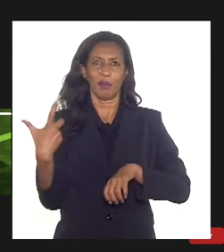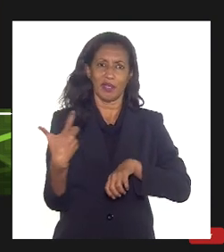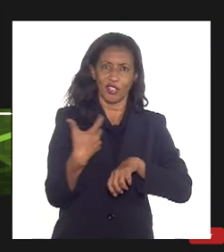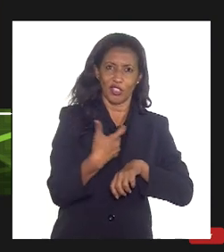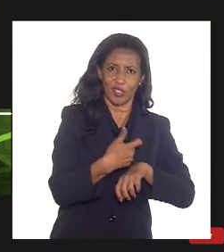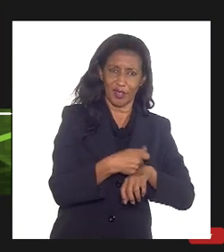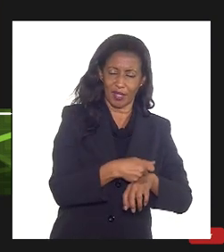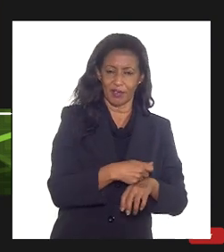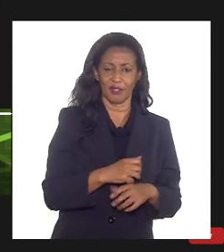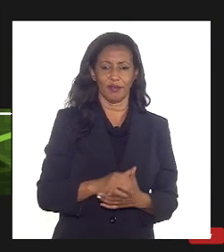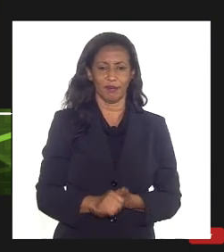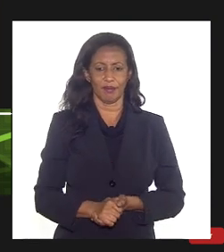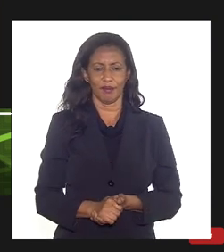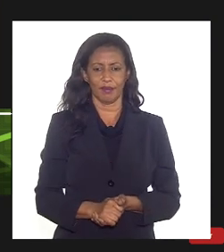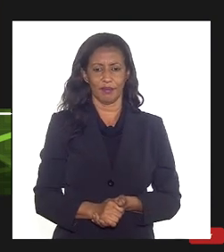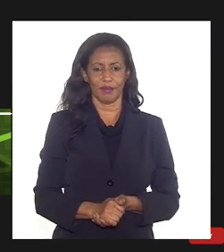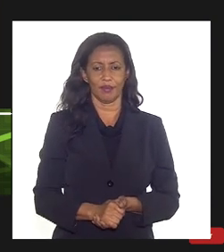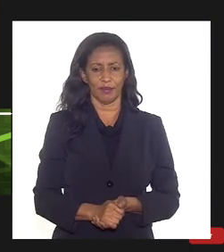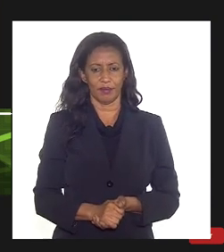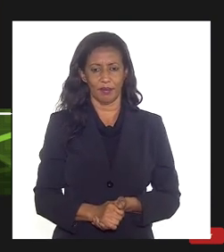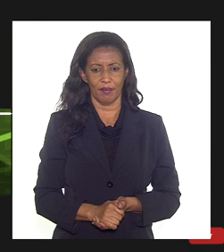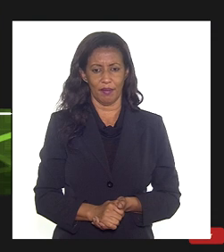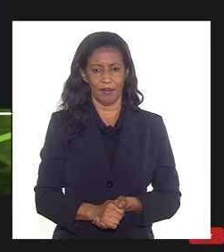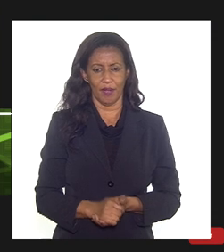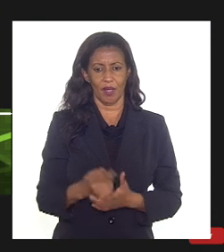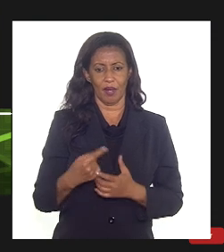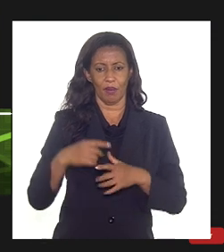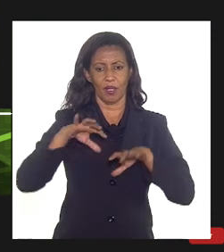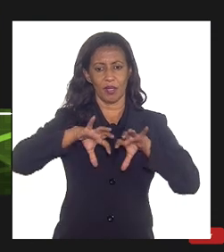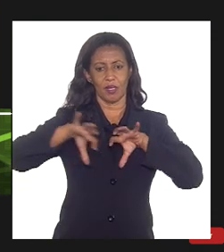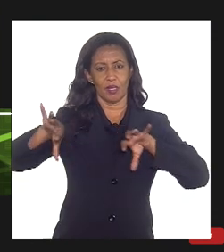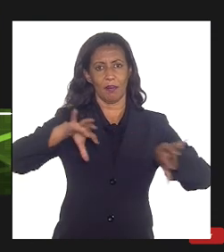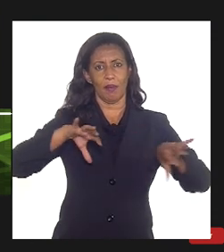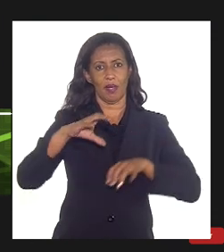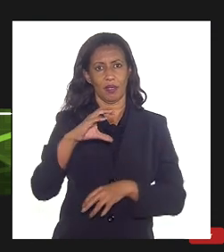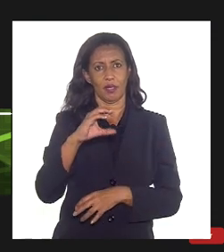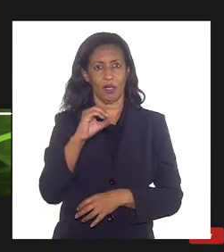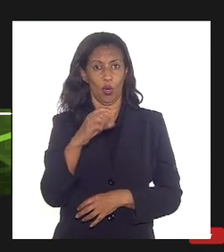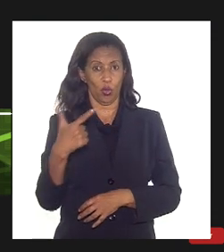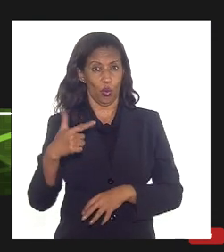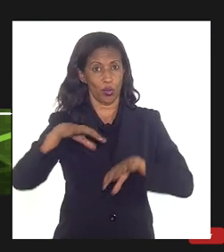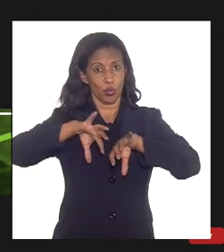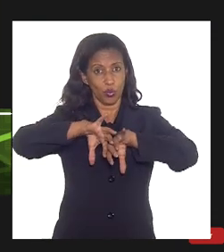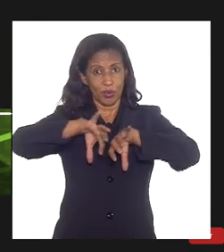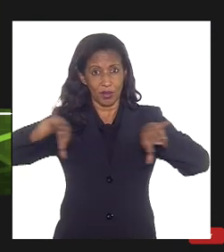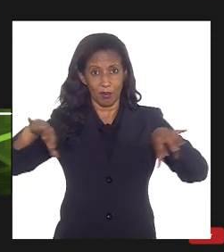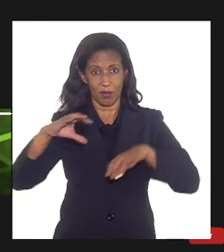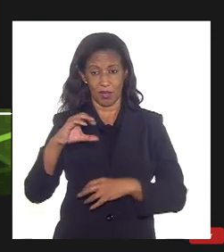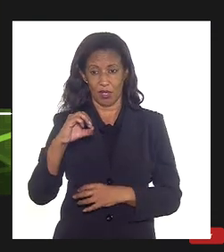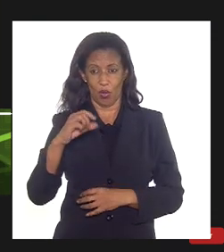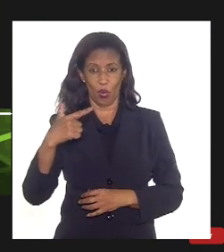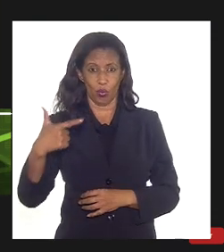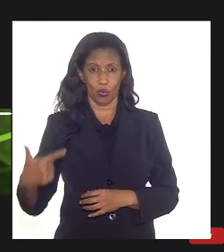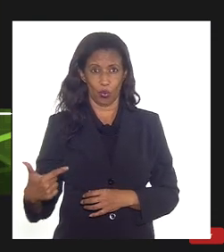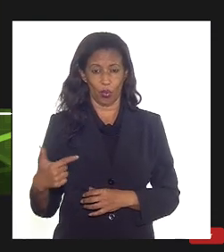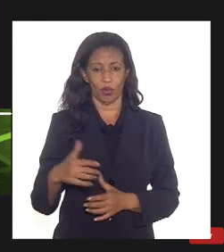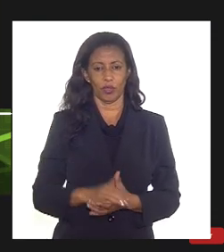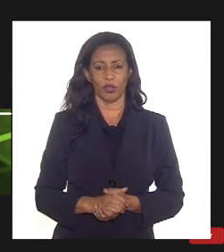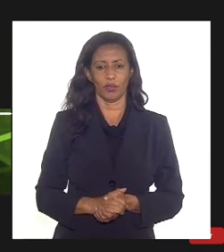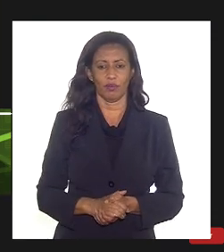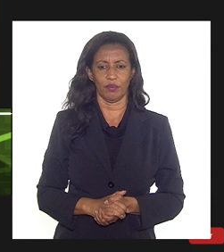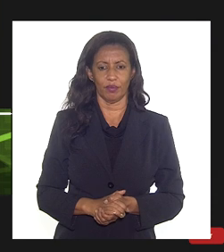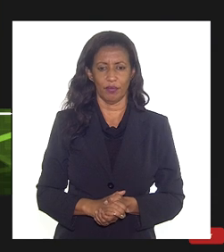é porque eu separo esse CO2 e com a separação essa separação do CO2 ela não é perfeita